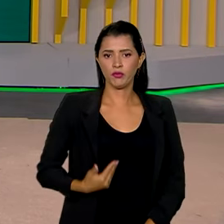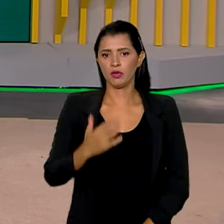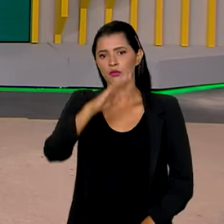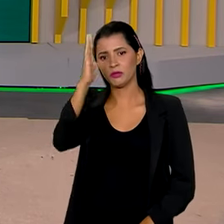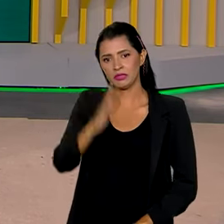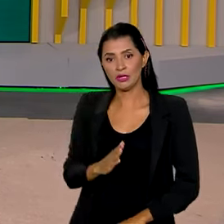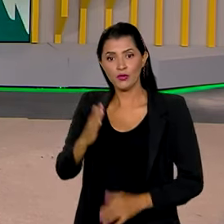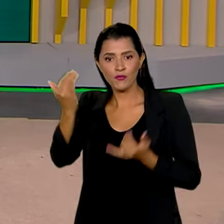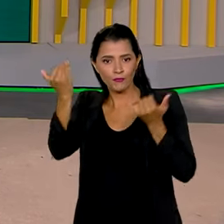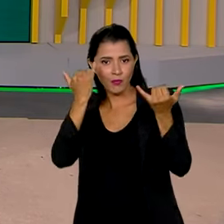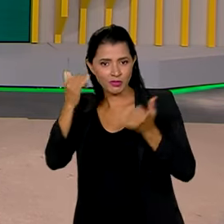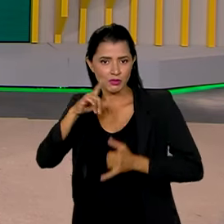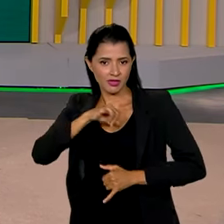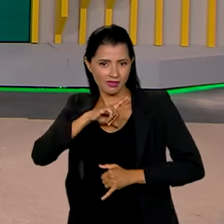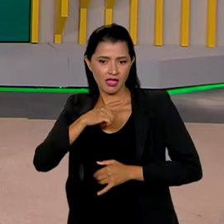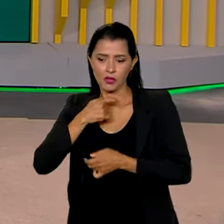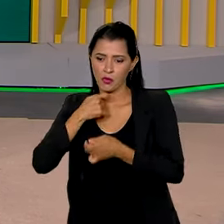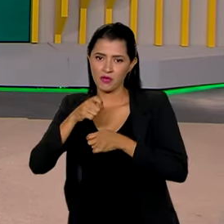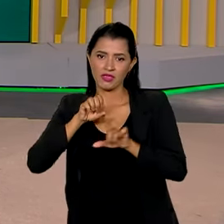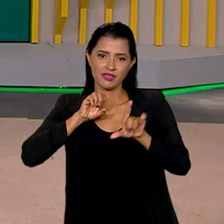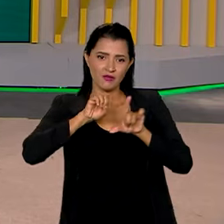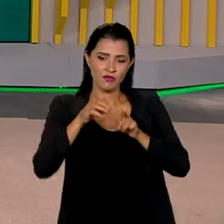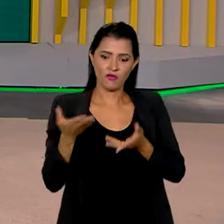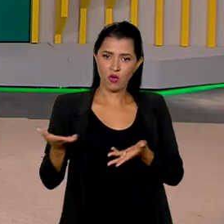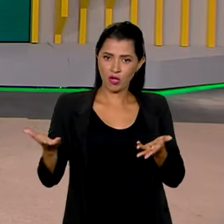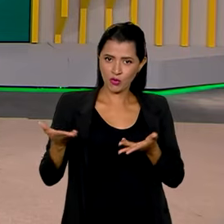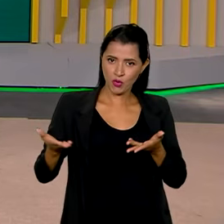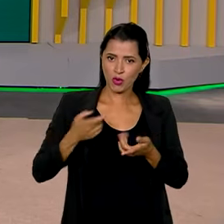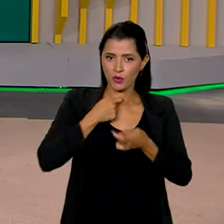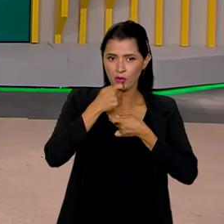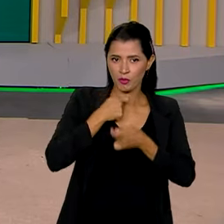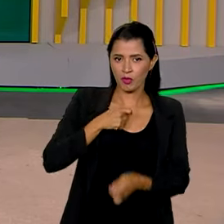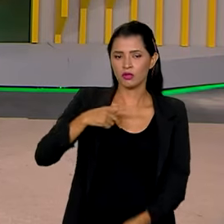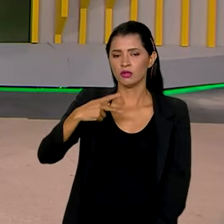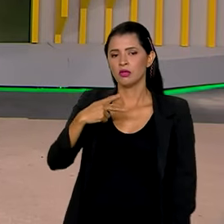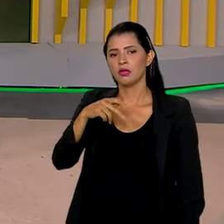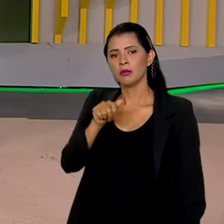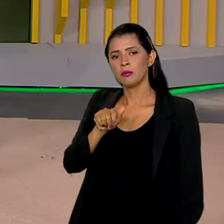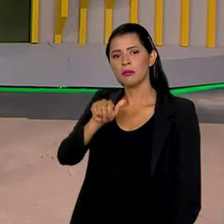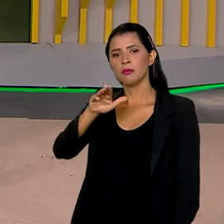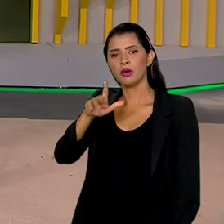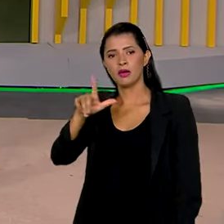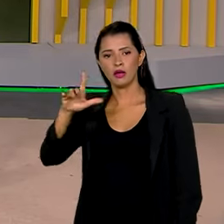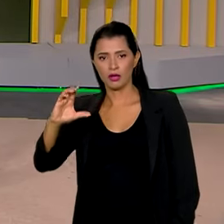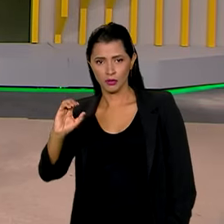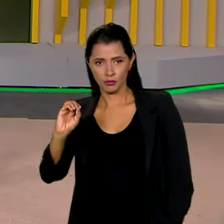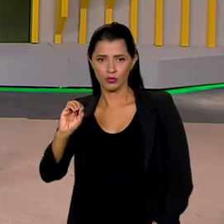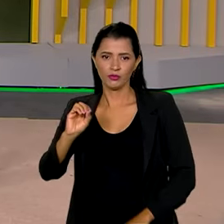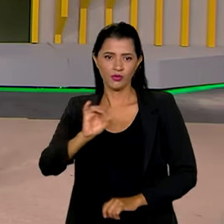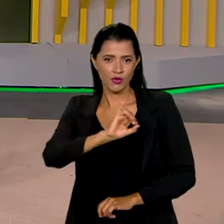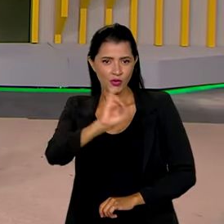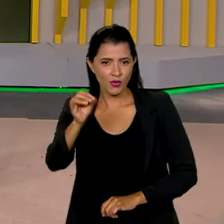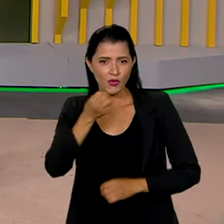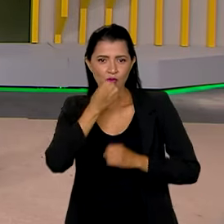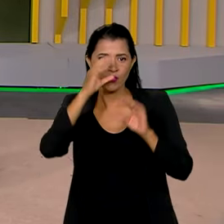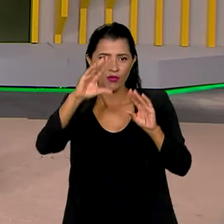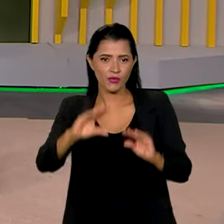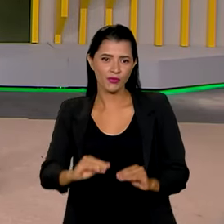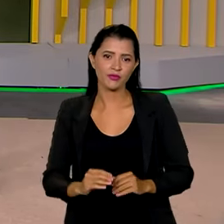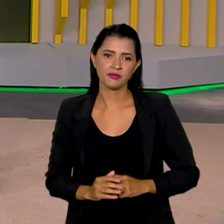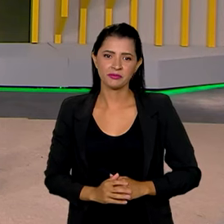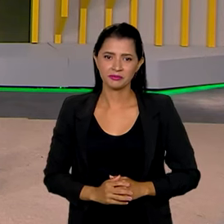Quem tem essas informações e conversa ao vivo com a gente é o repórter Pablo Mundin. Olá, Pablo. Boa noite.